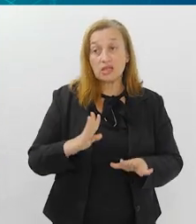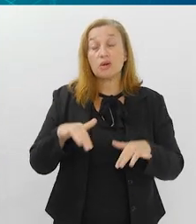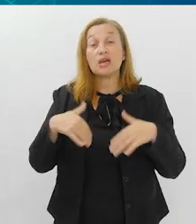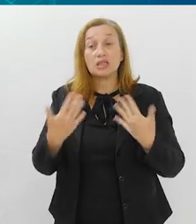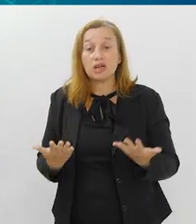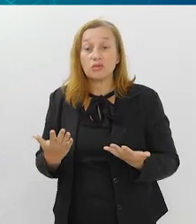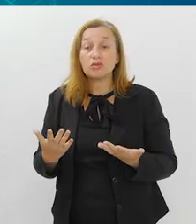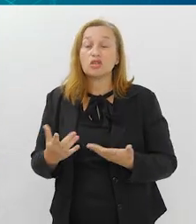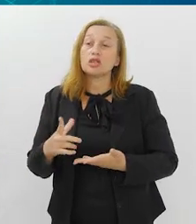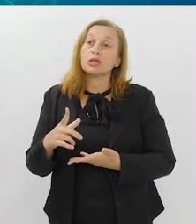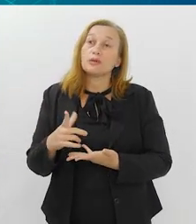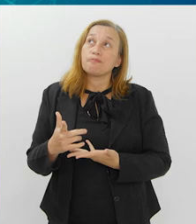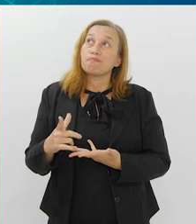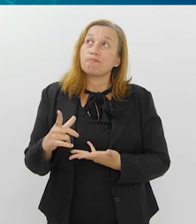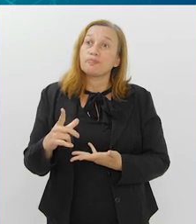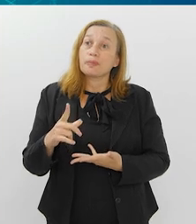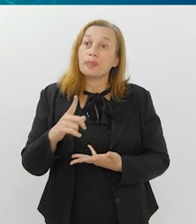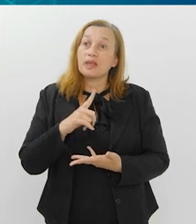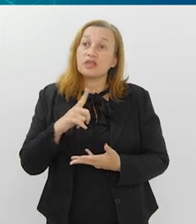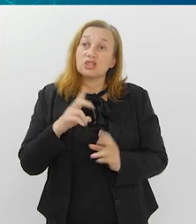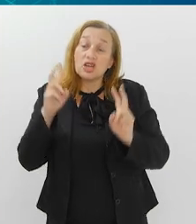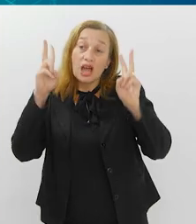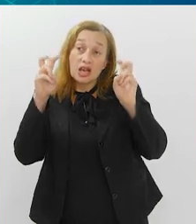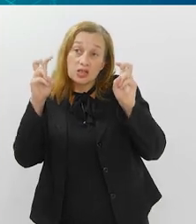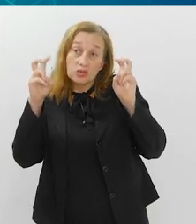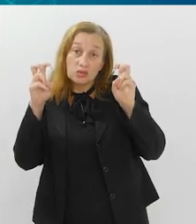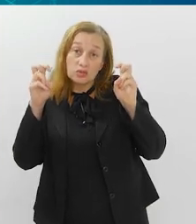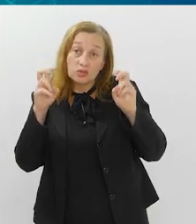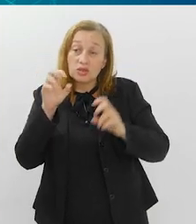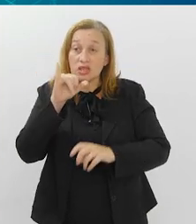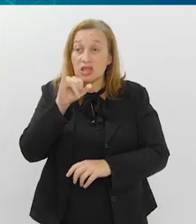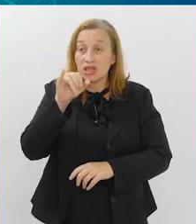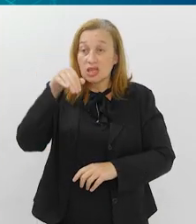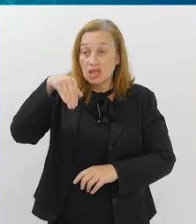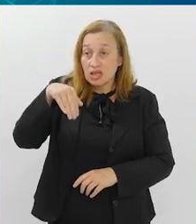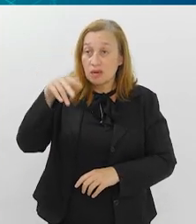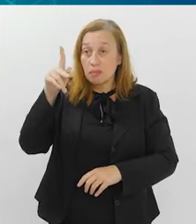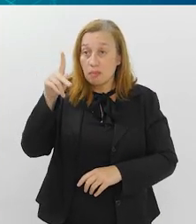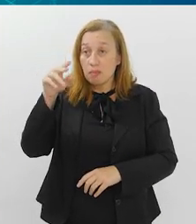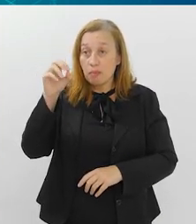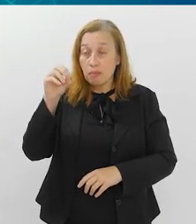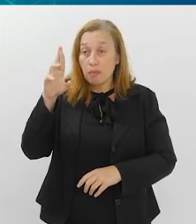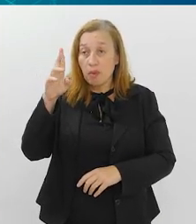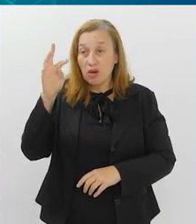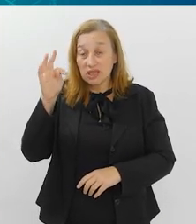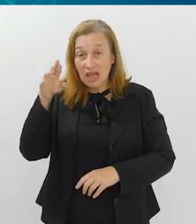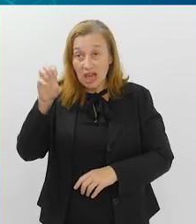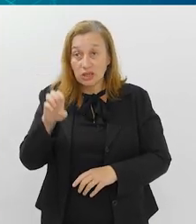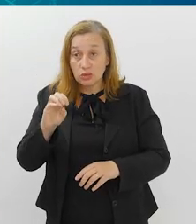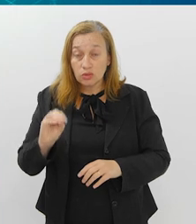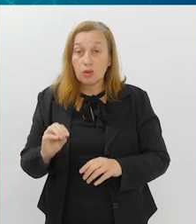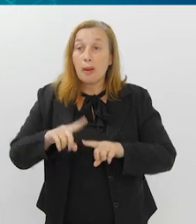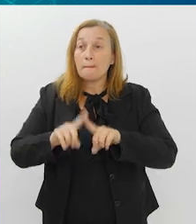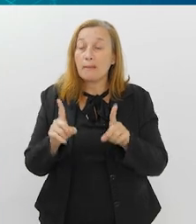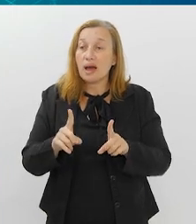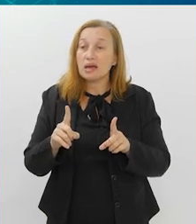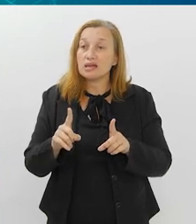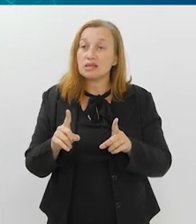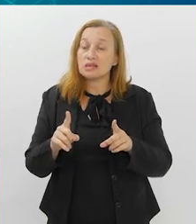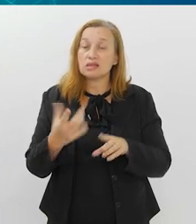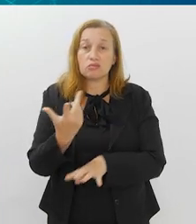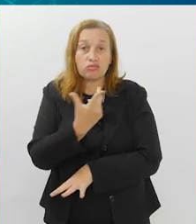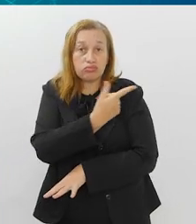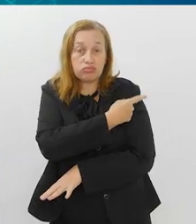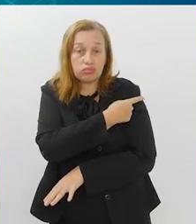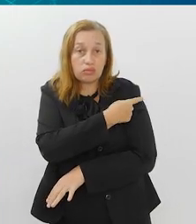A gente tinha o que a gente chama de casos importados, mas a cobertura vacinal era tão